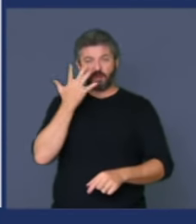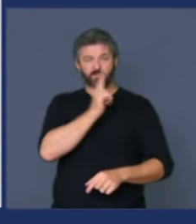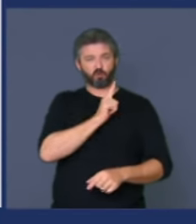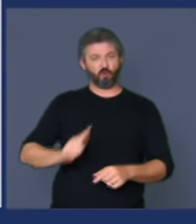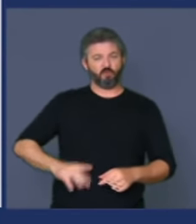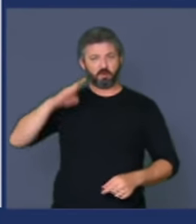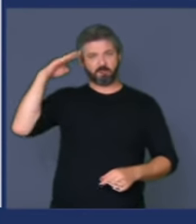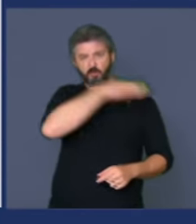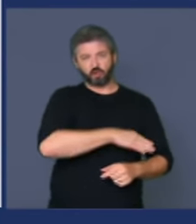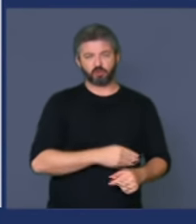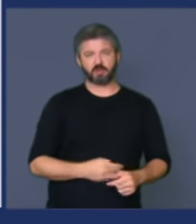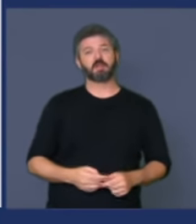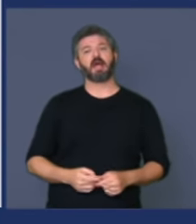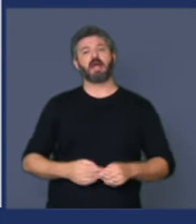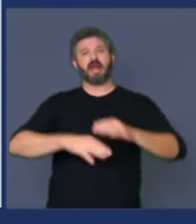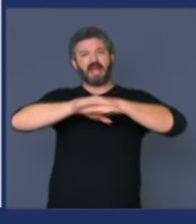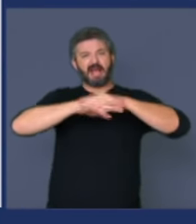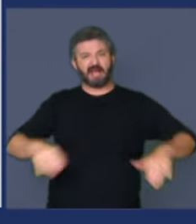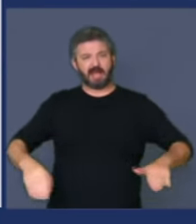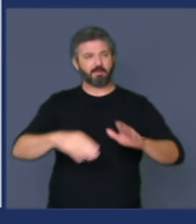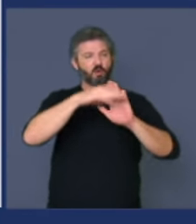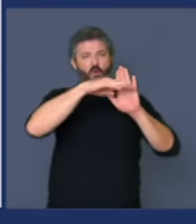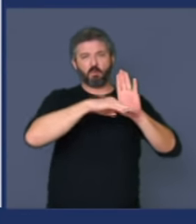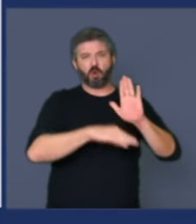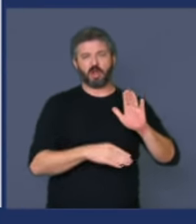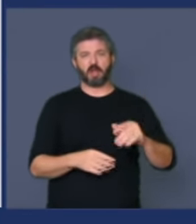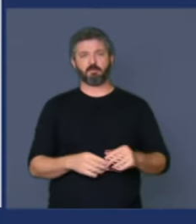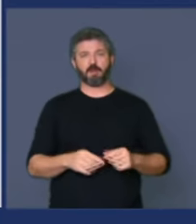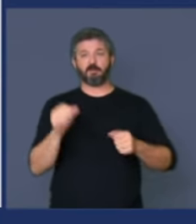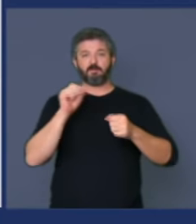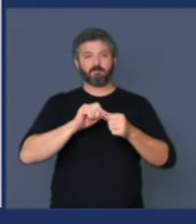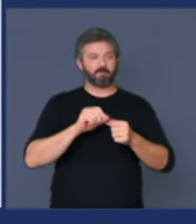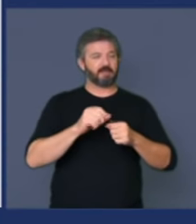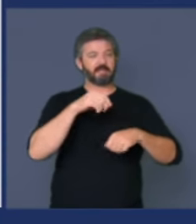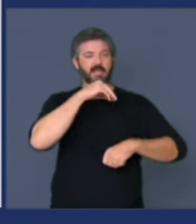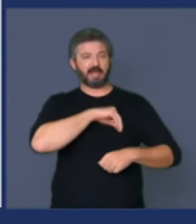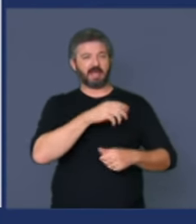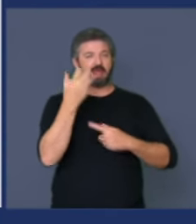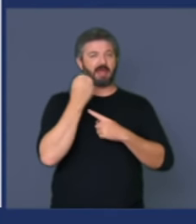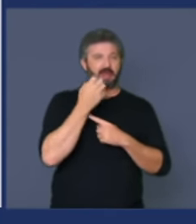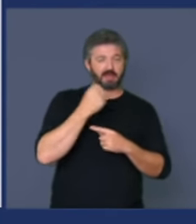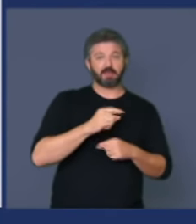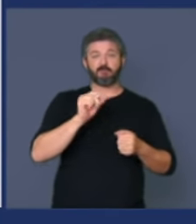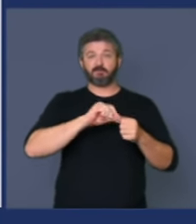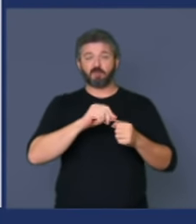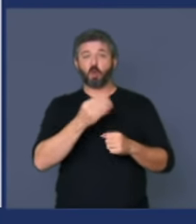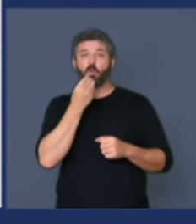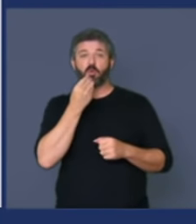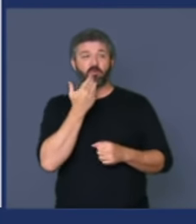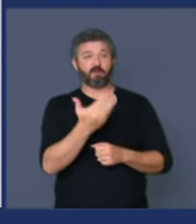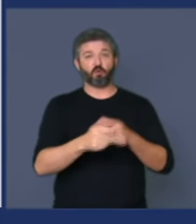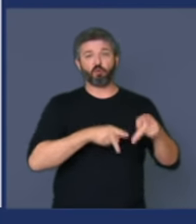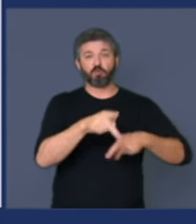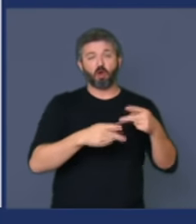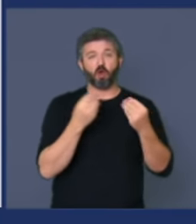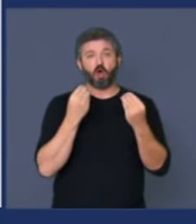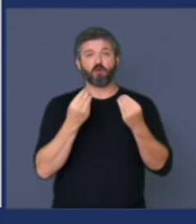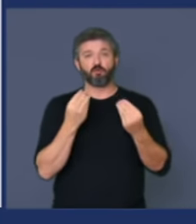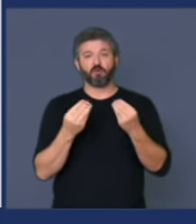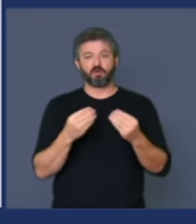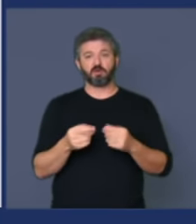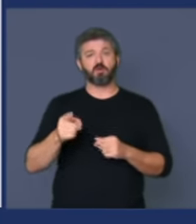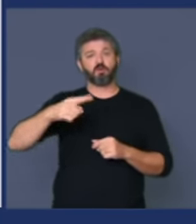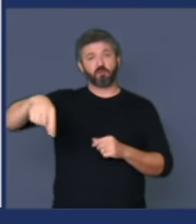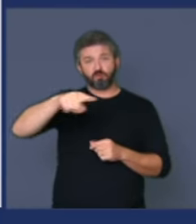Bolsonaro destrói os programas que geravam renda que geravam oportunidade para o povo brasileiro vocês